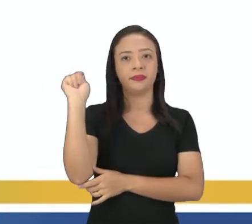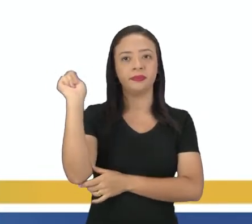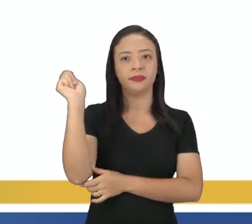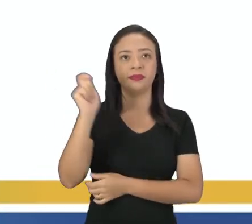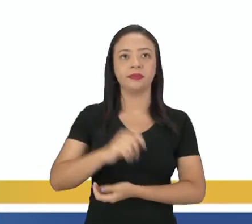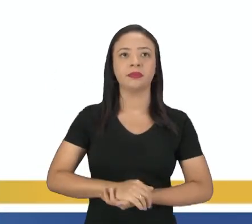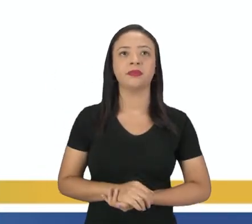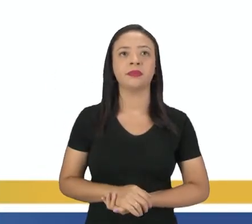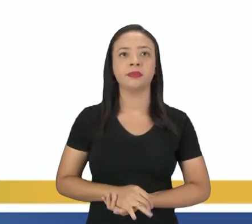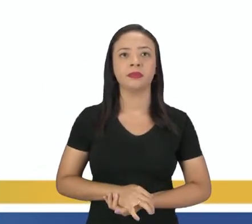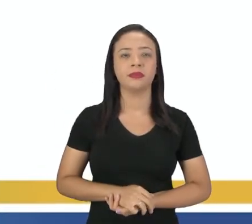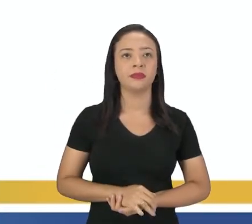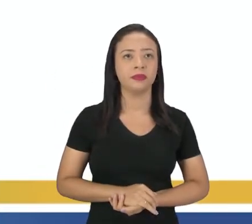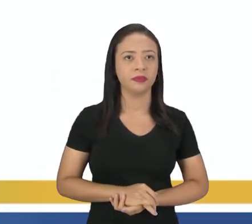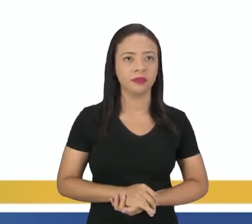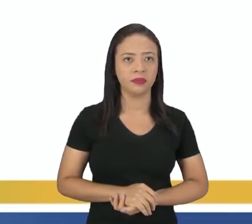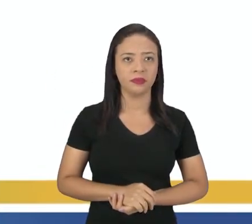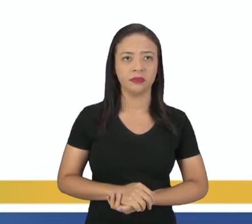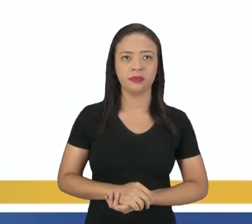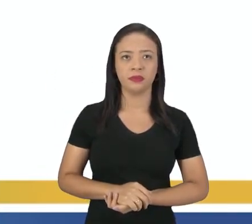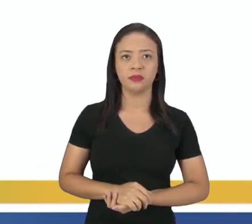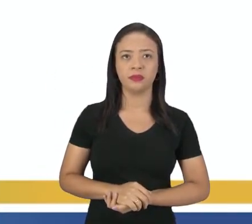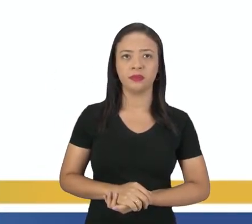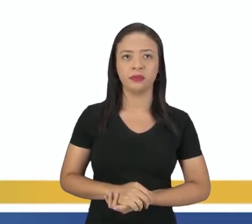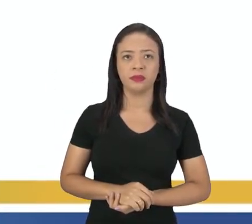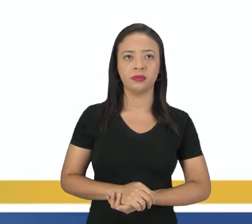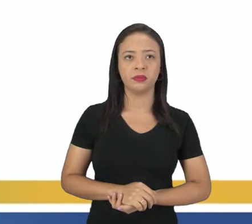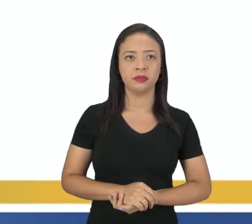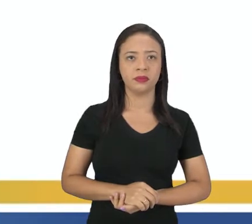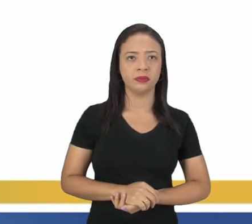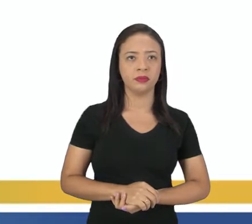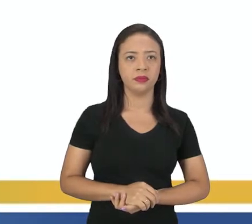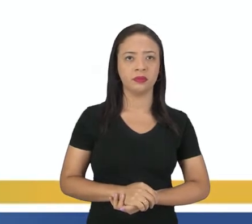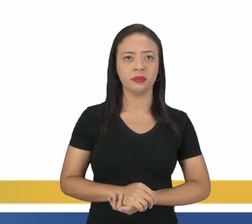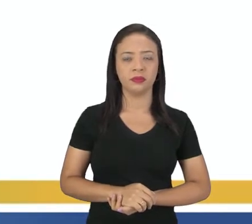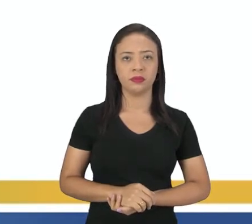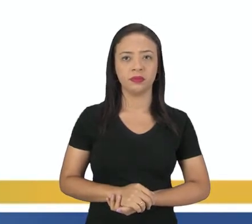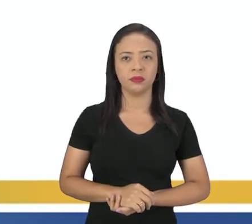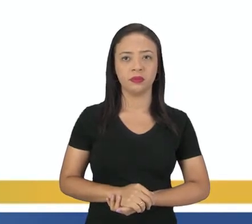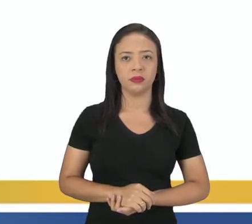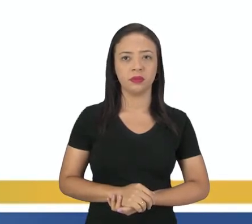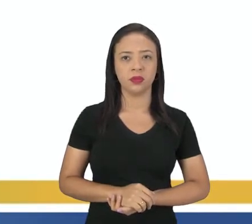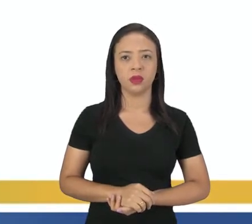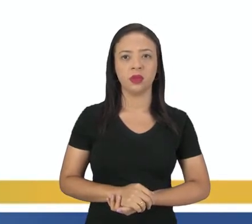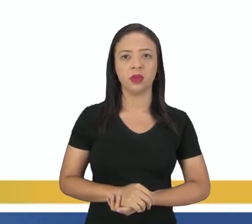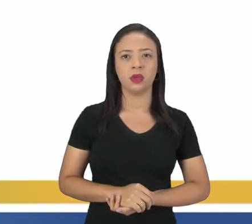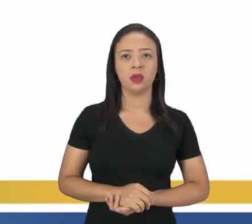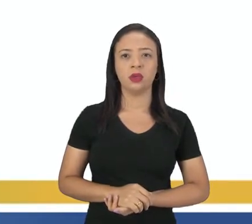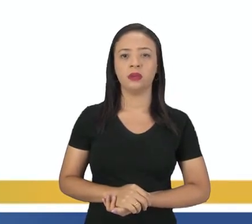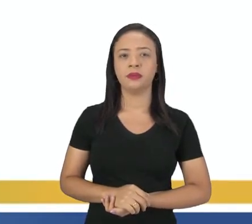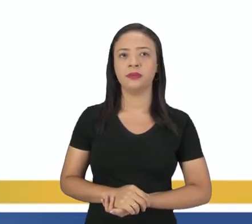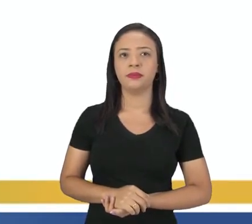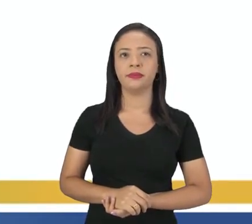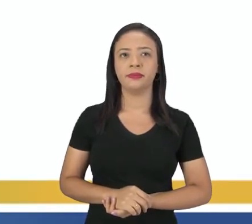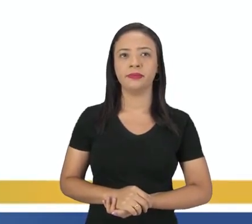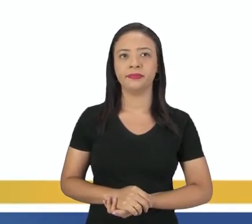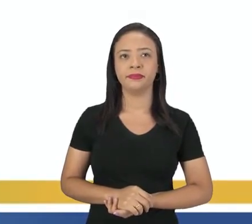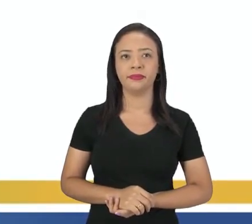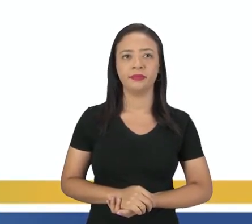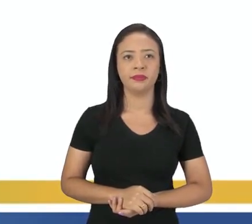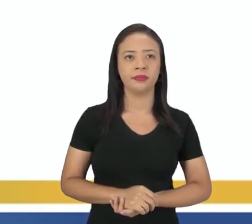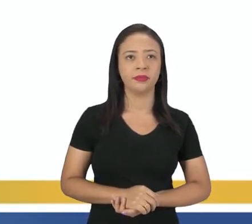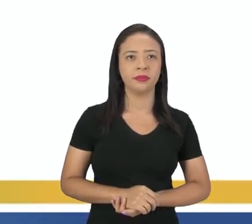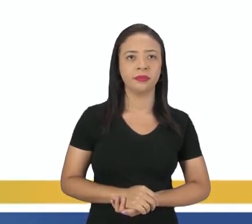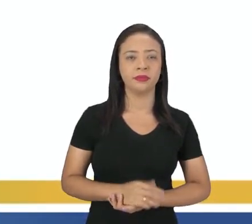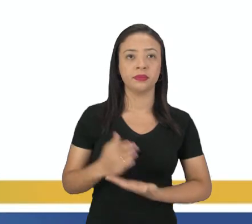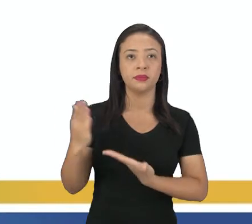Que tipo de música te gusta mais? A mim me gusta, ela é música clássica, né? Então, olha só, né?